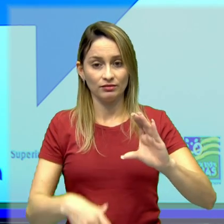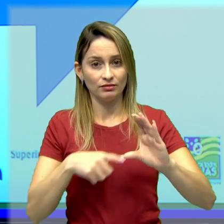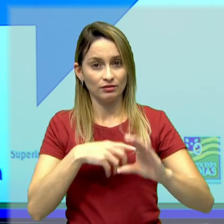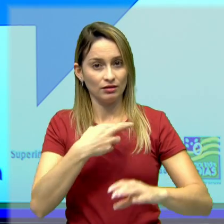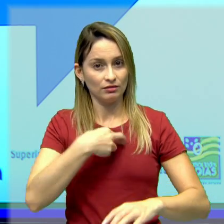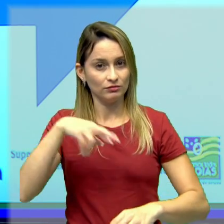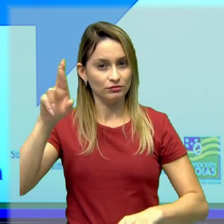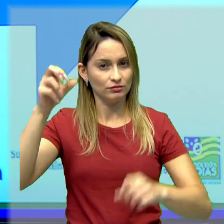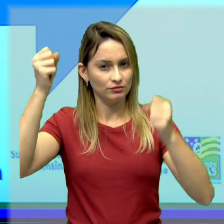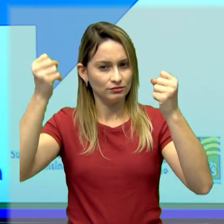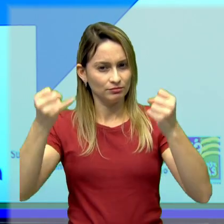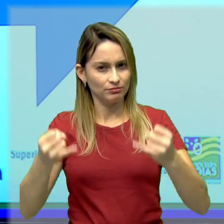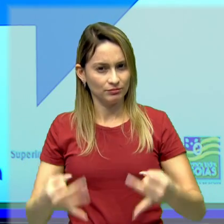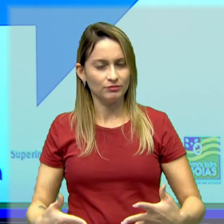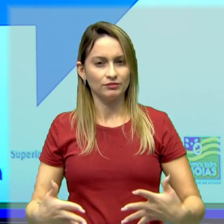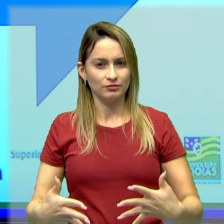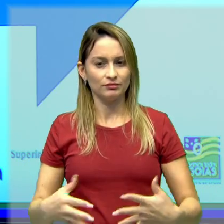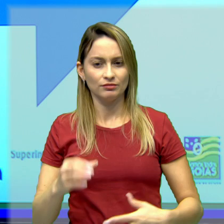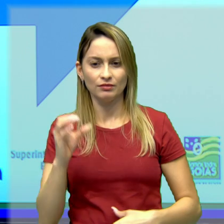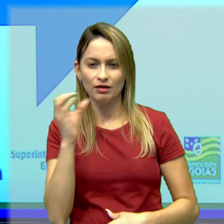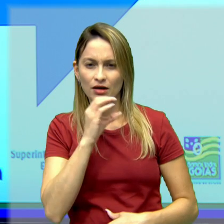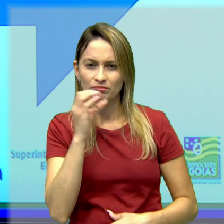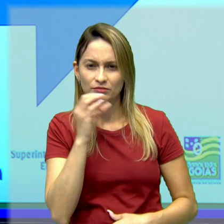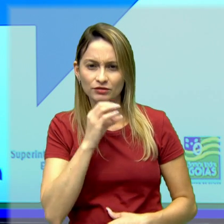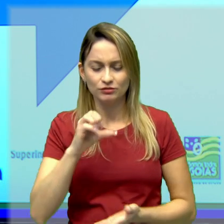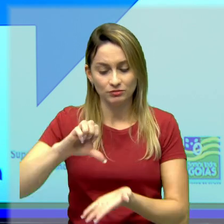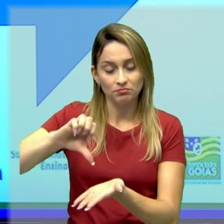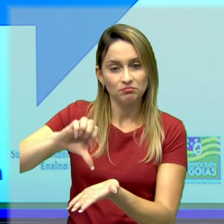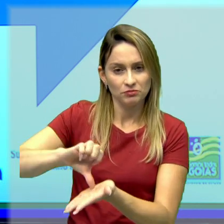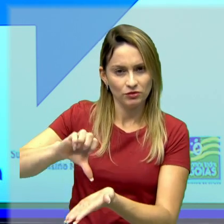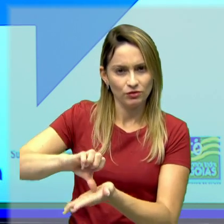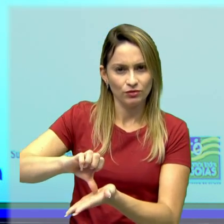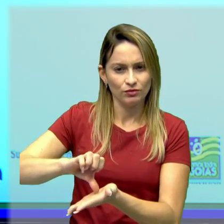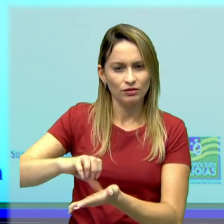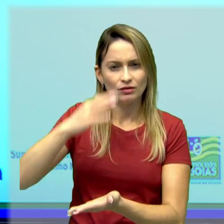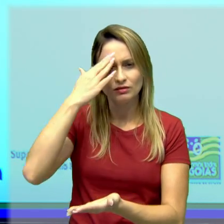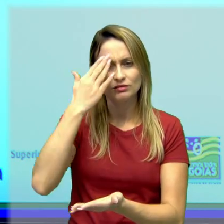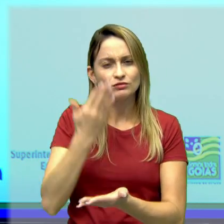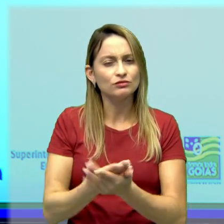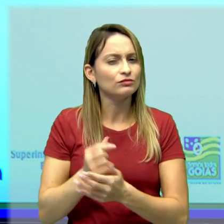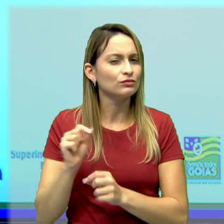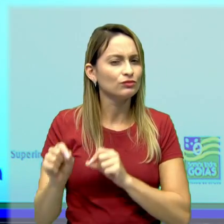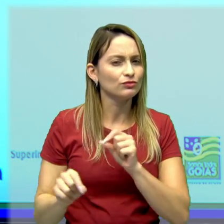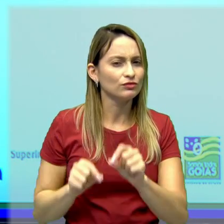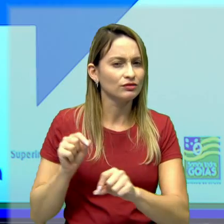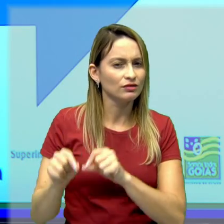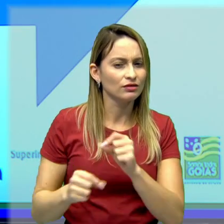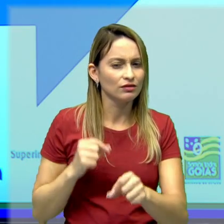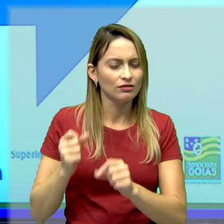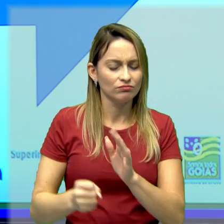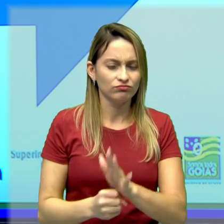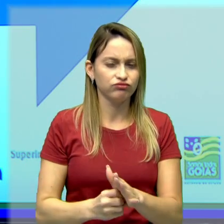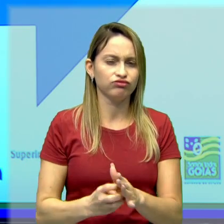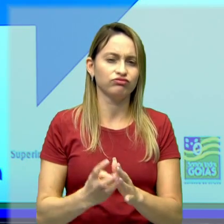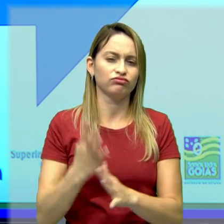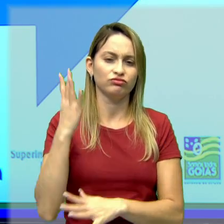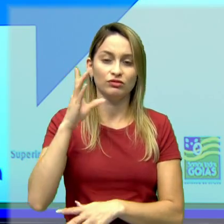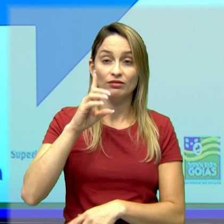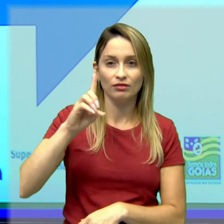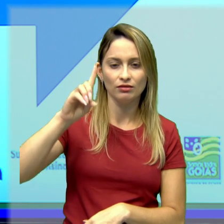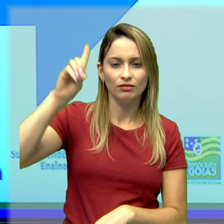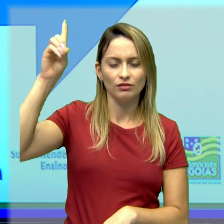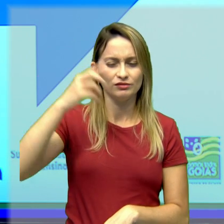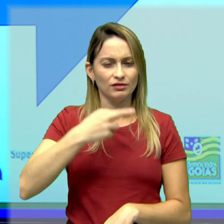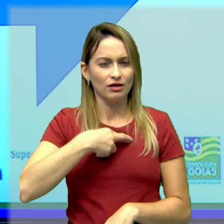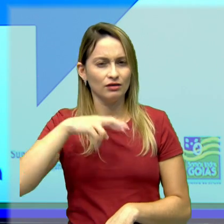religiosos, né? Passando rapidamente por aqui, a Grécia Antiga era centrada no politeísmo. Aquilo que nós chamamos